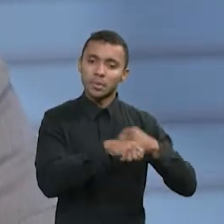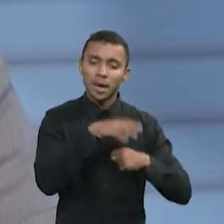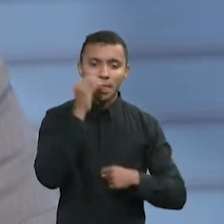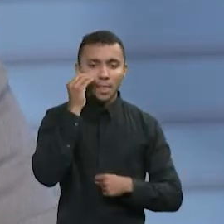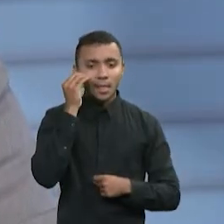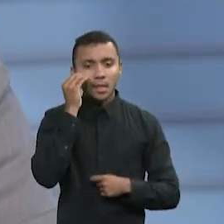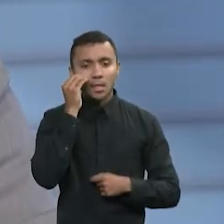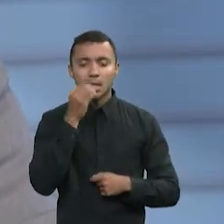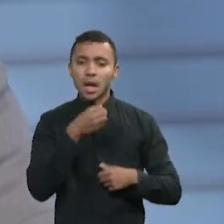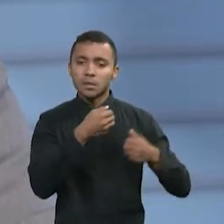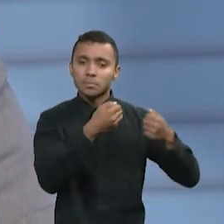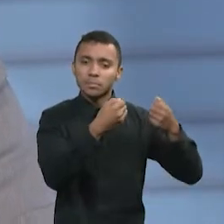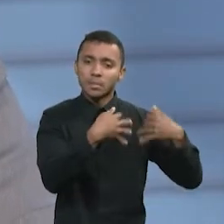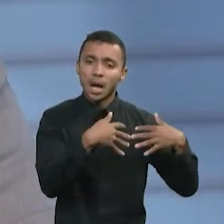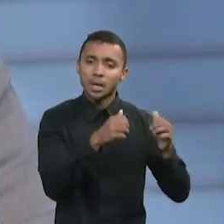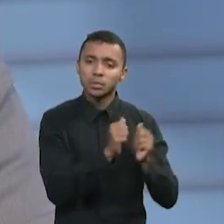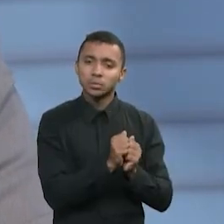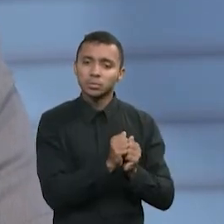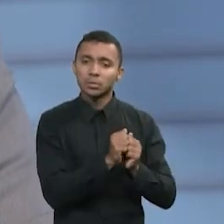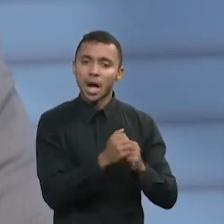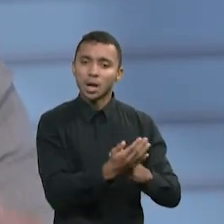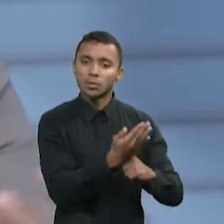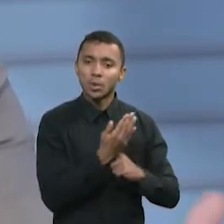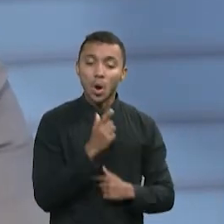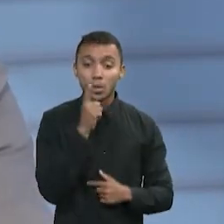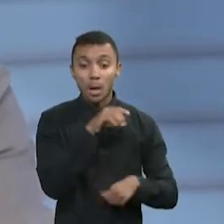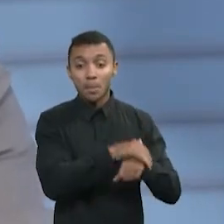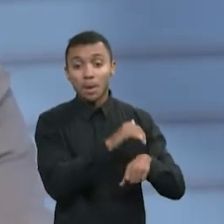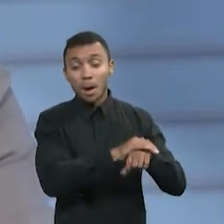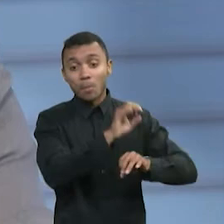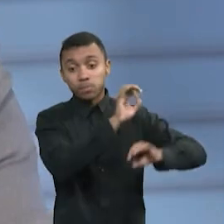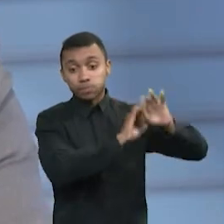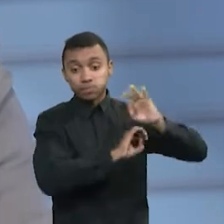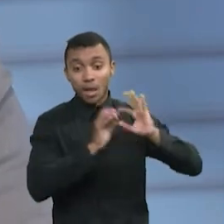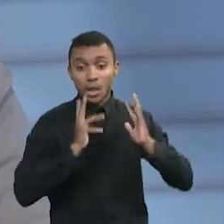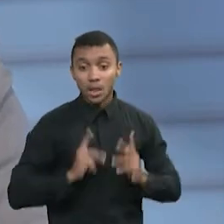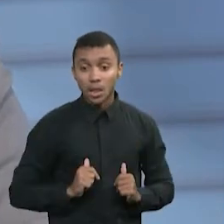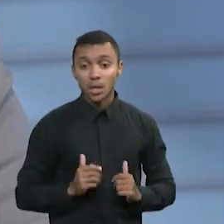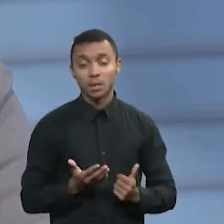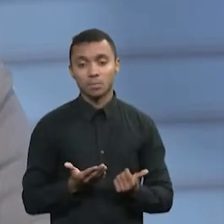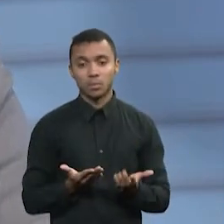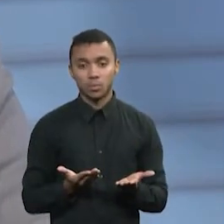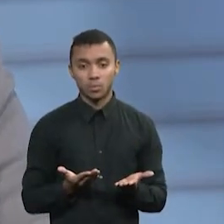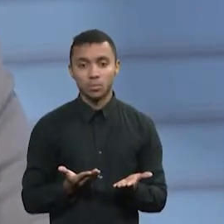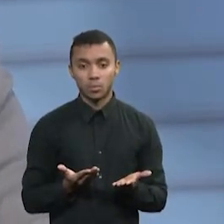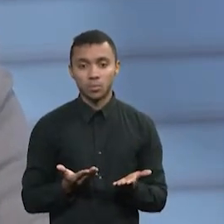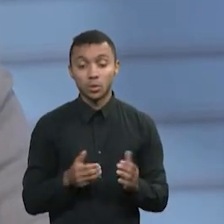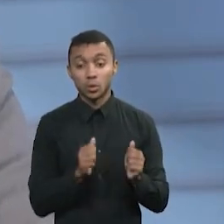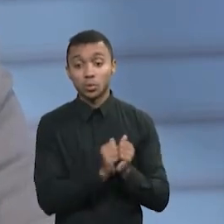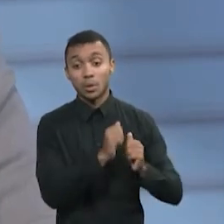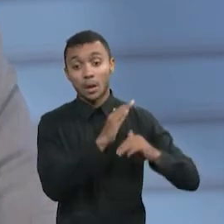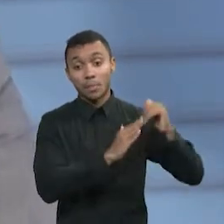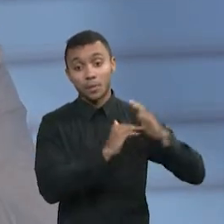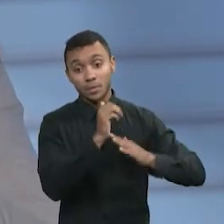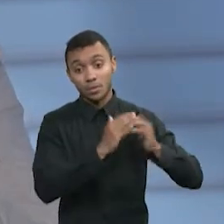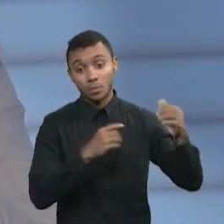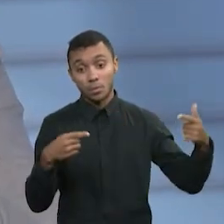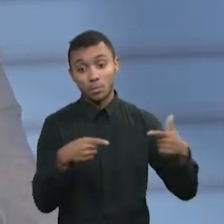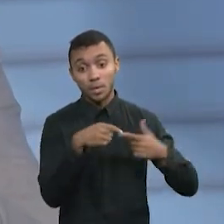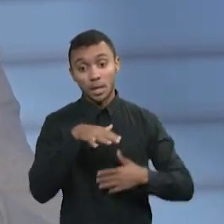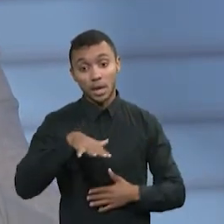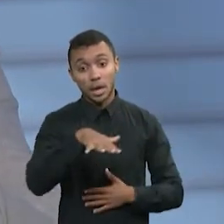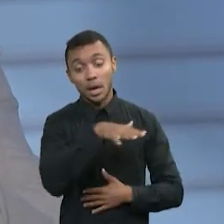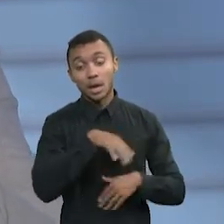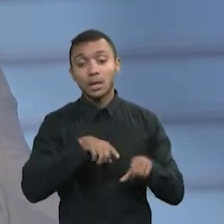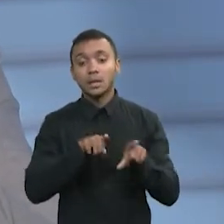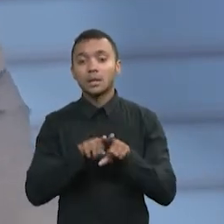contador, com o advogado, que são pessoas que vão fazer uma instrução mais completa, esse o nosso ponto de vista como profissionais da área. Até